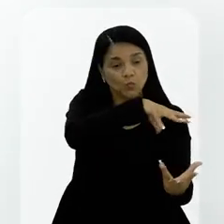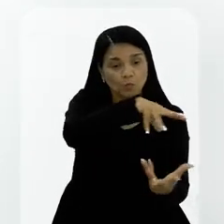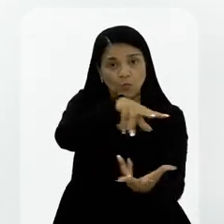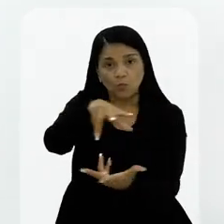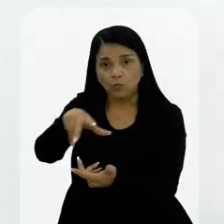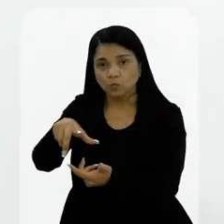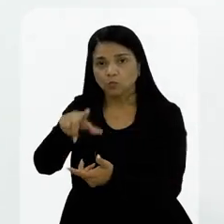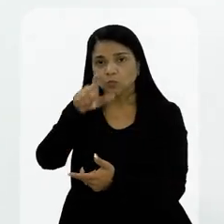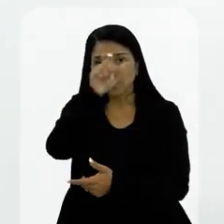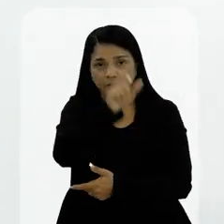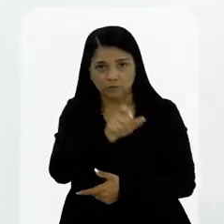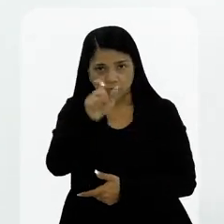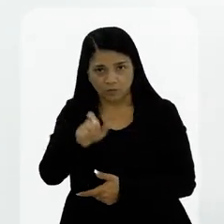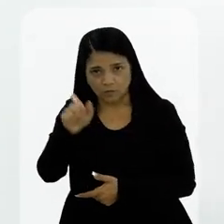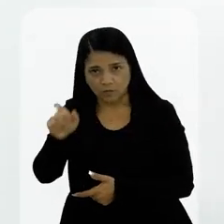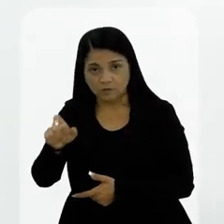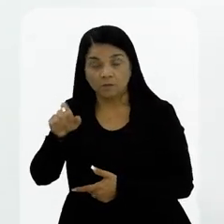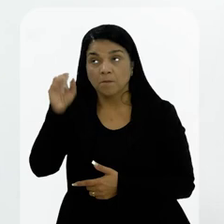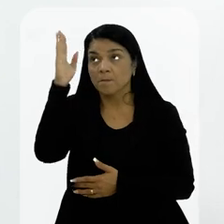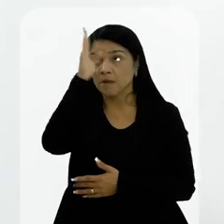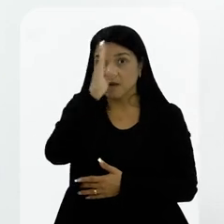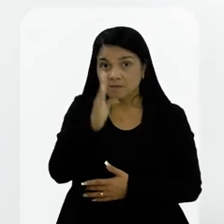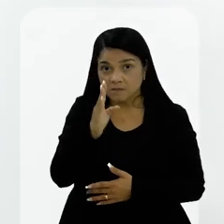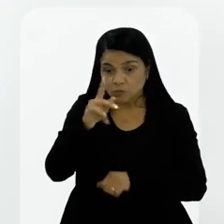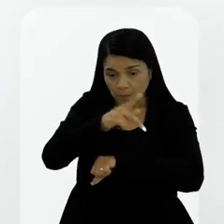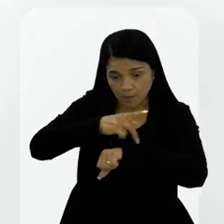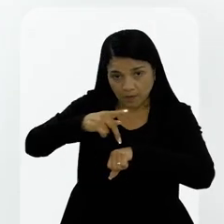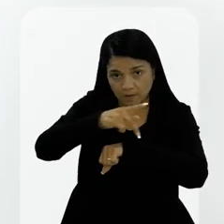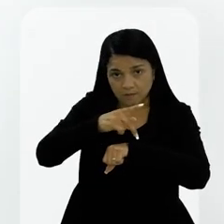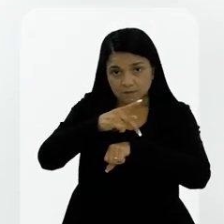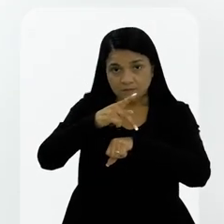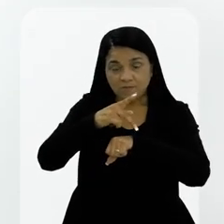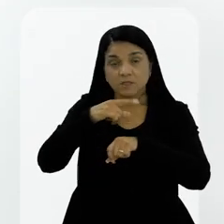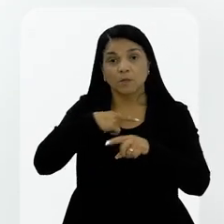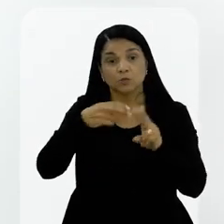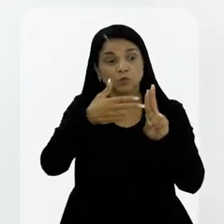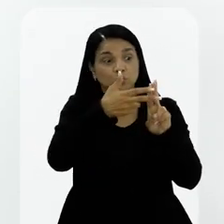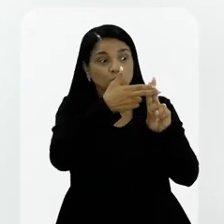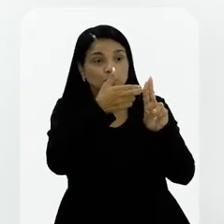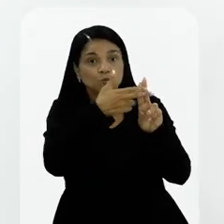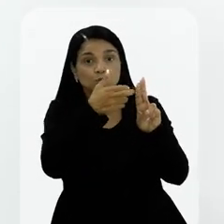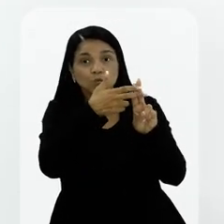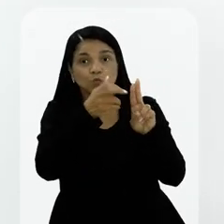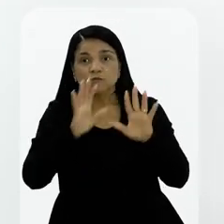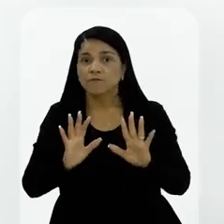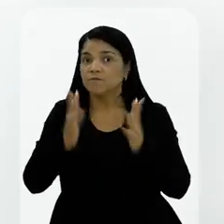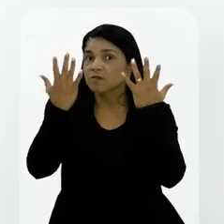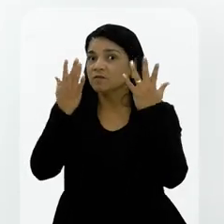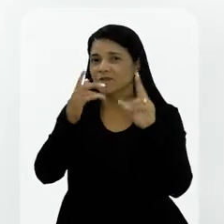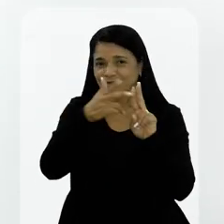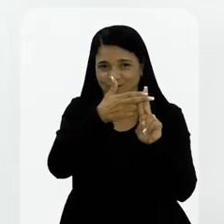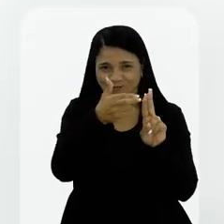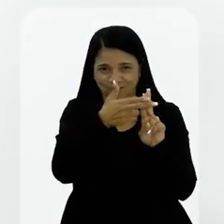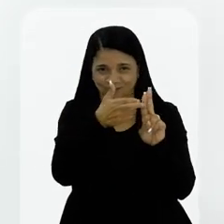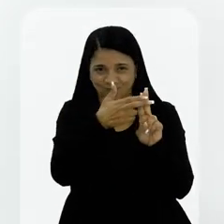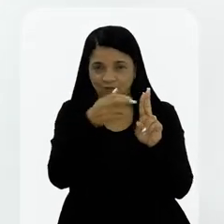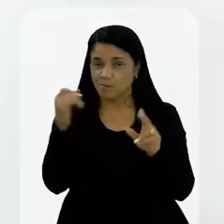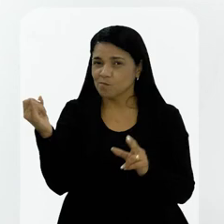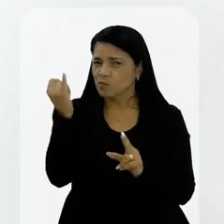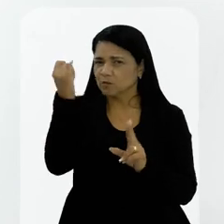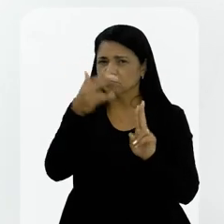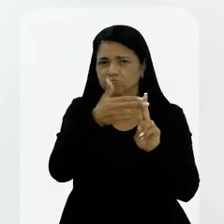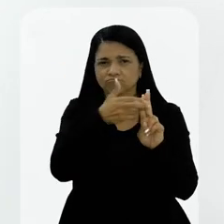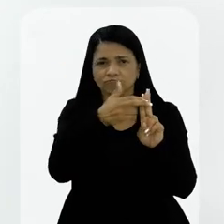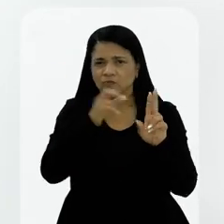universal. E nós, no Brasil, temos o privilégio de ter o SUS, e viva o SUS. Acho que a